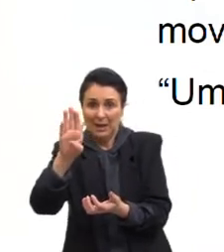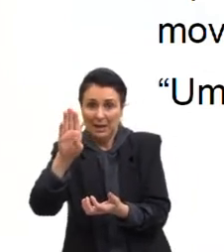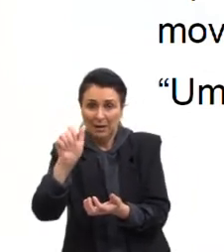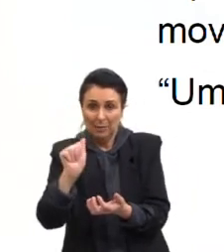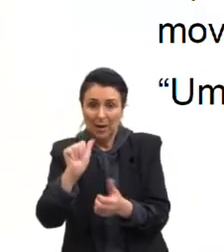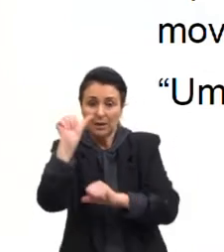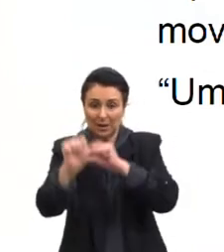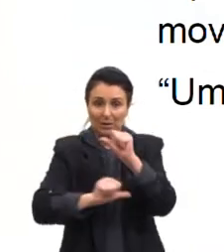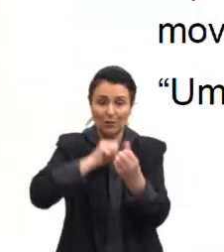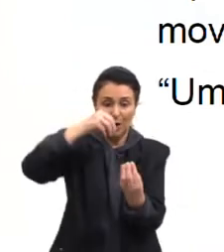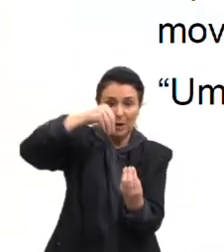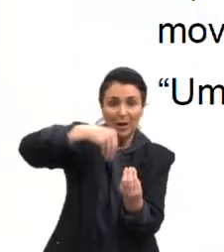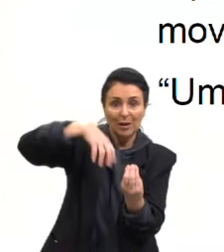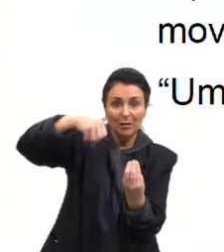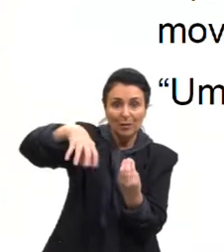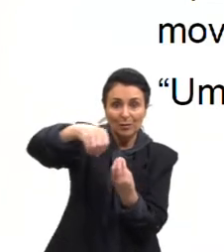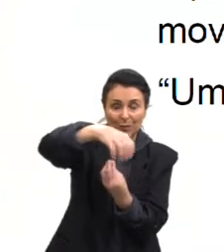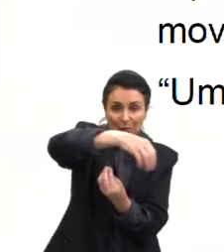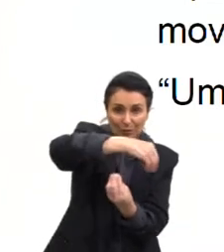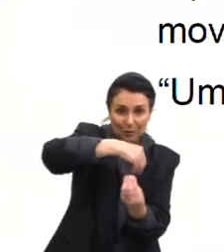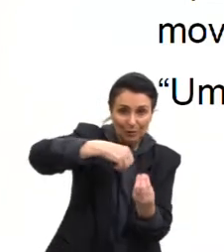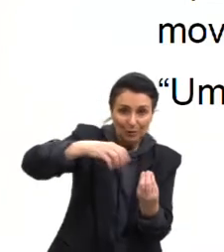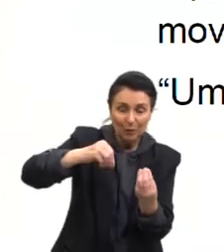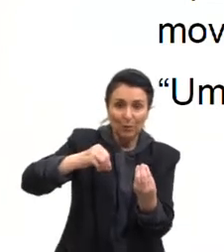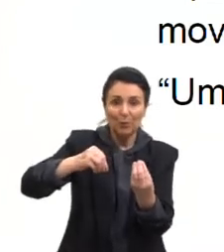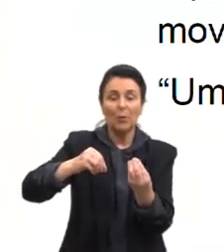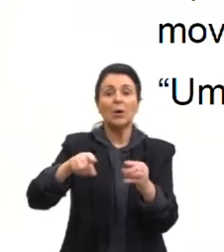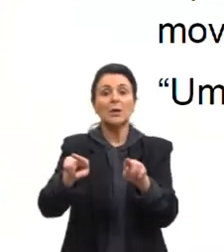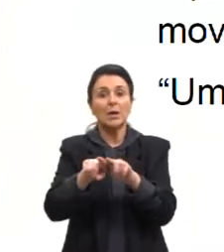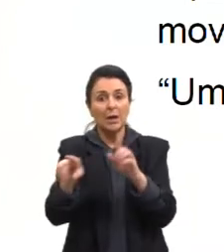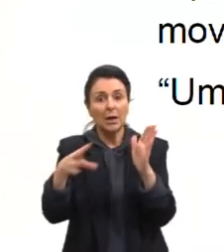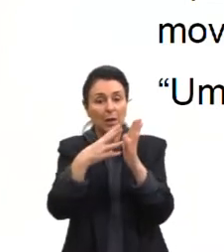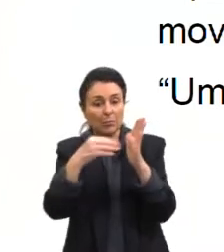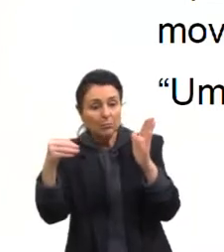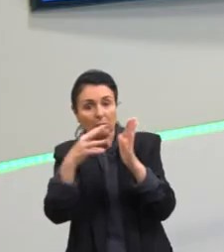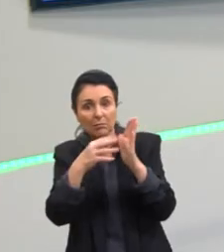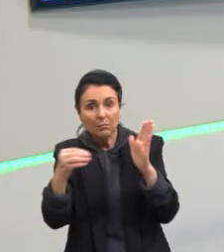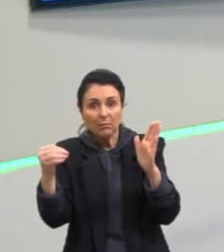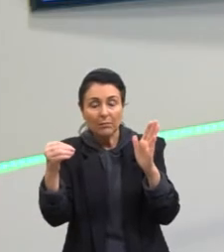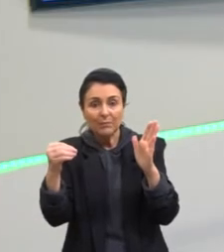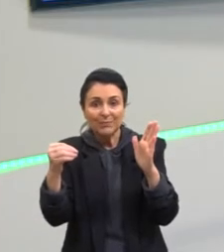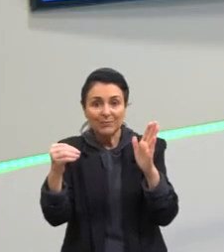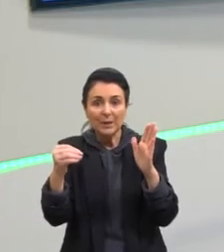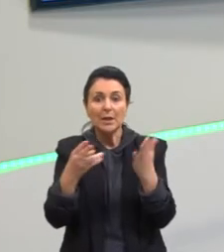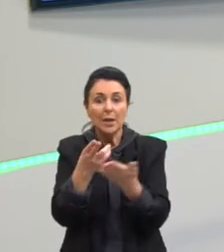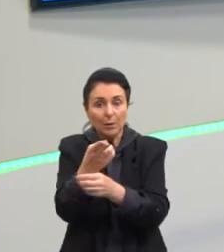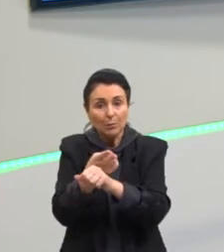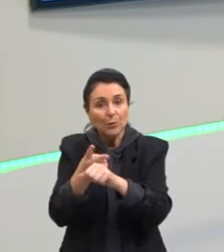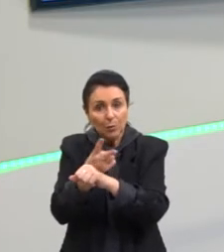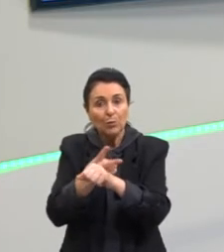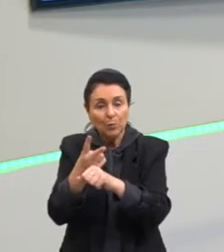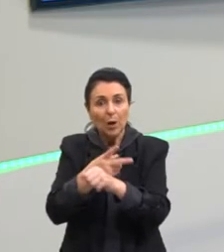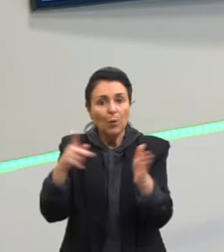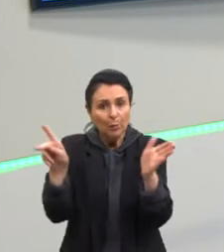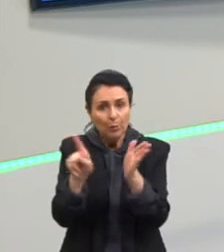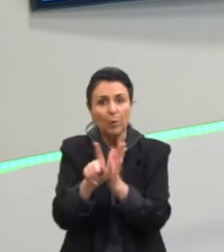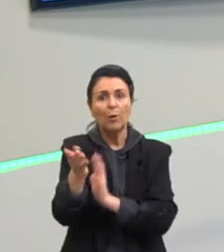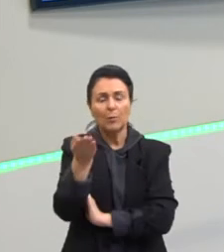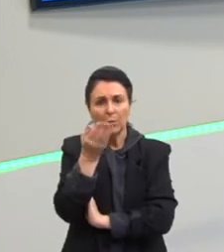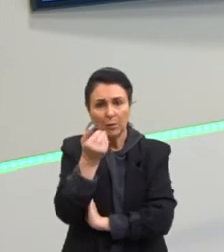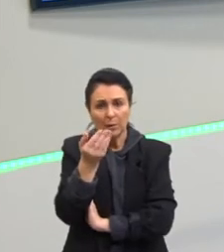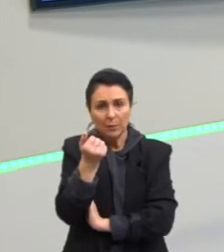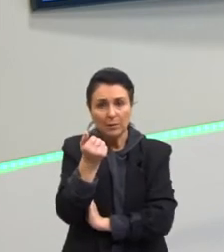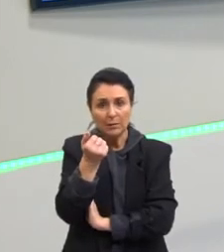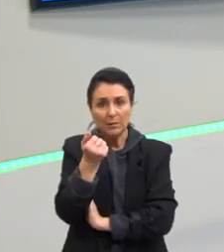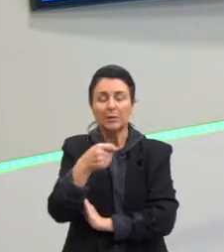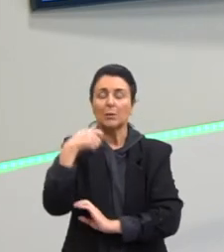que vira um fungo para se reproduzir. E vira um animal para buscar alimento. Então, ele é tudo, Então, ele bem